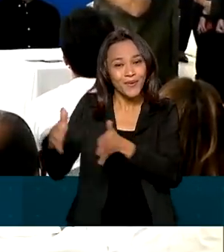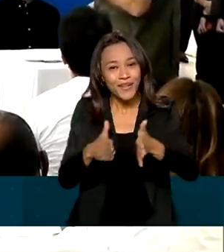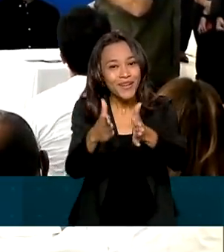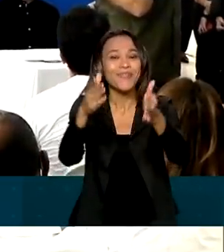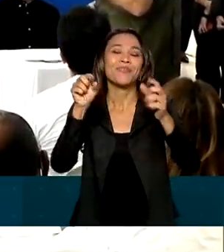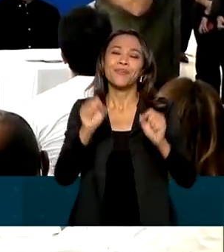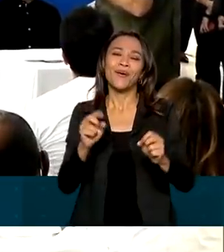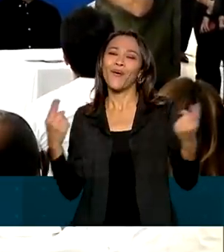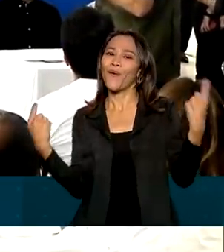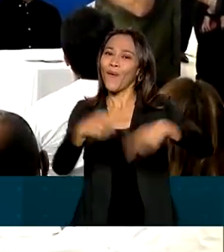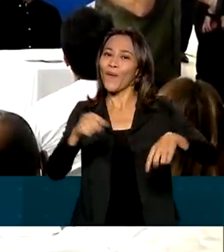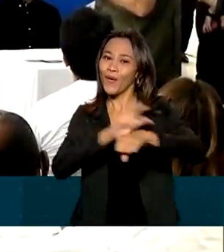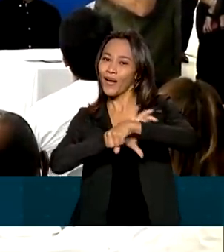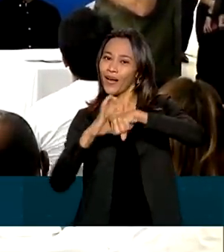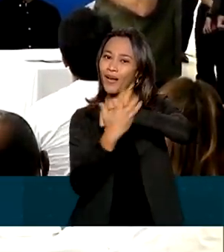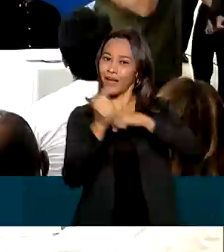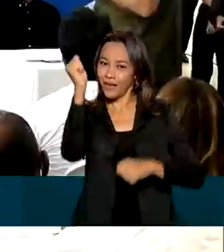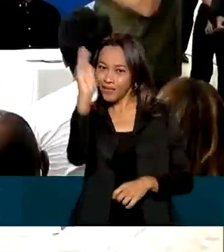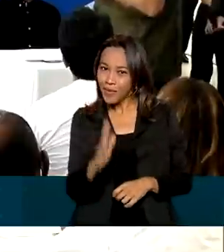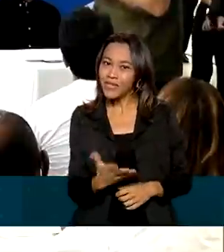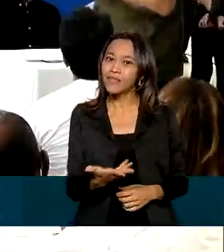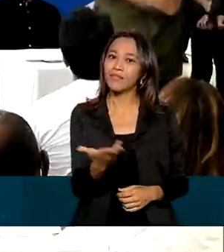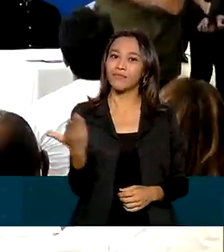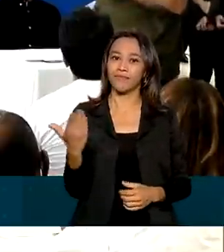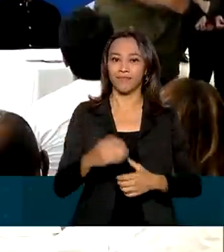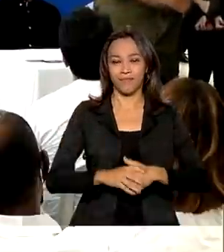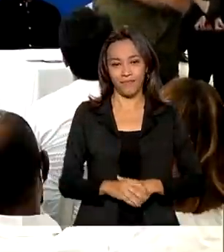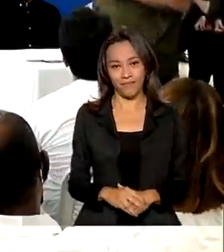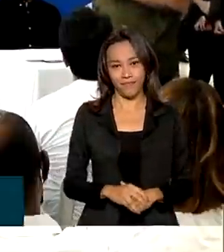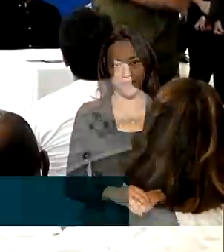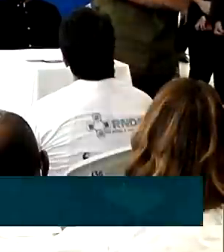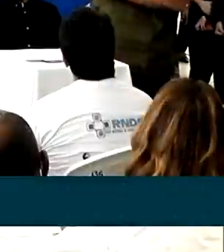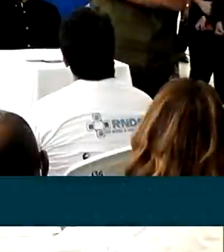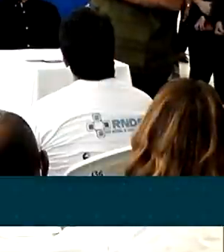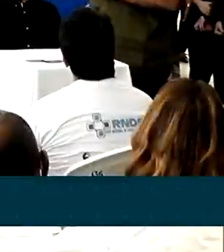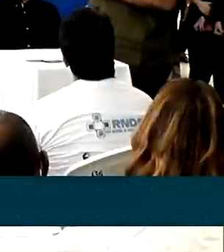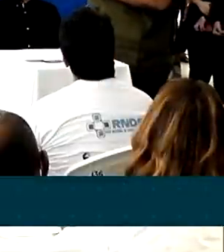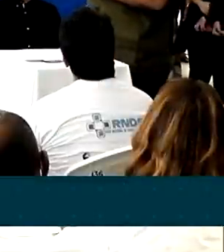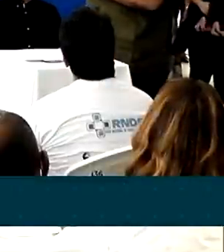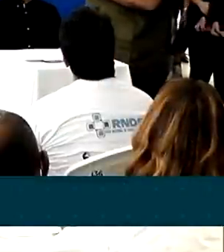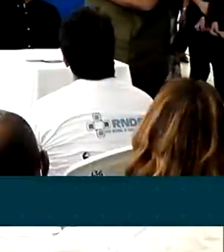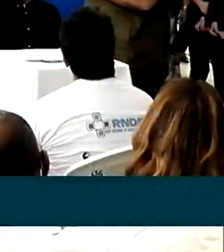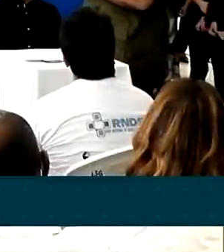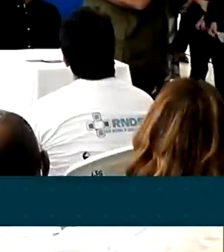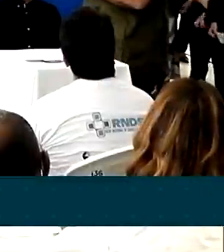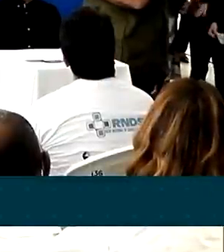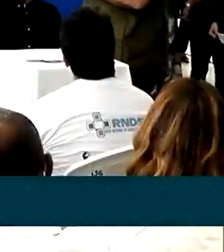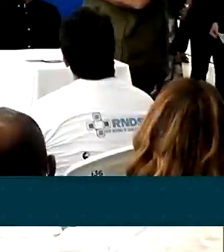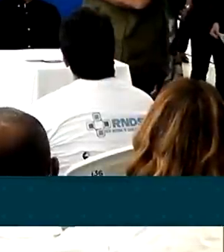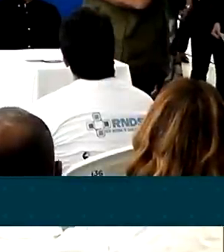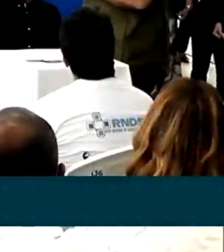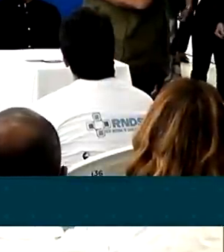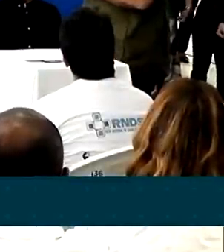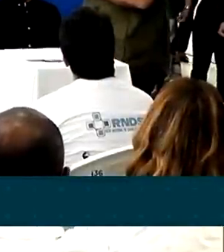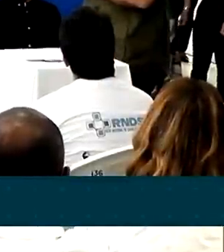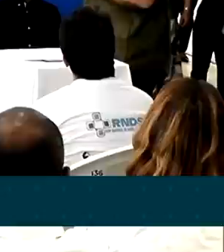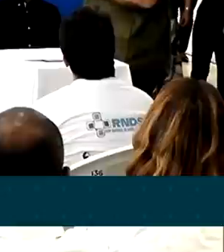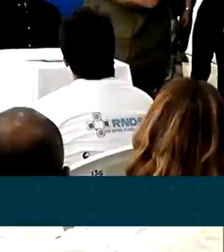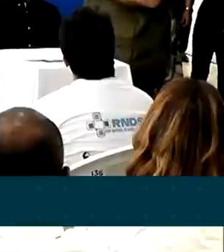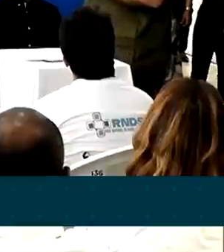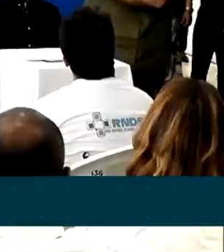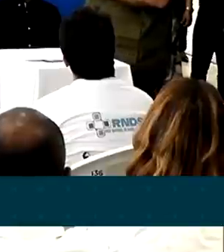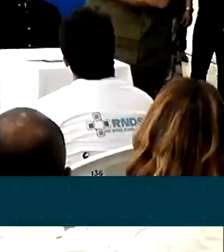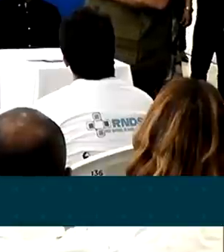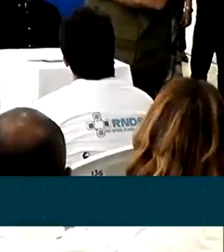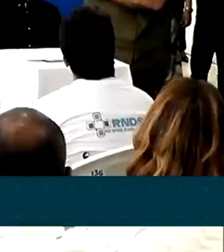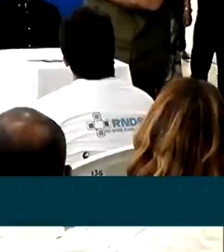combater a pandemia no país. Nós temos 9% da nossa população vivendo em áreas remotas. E